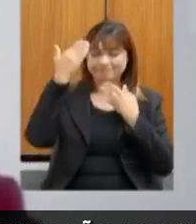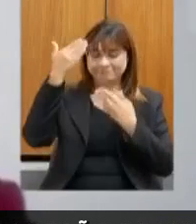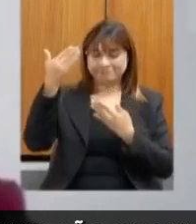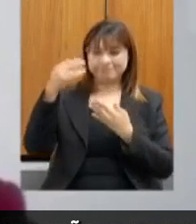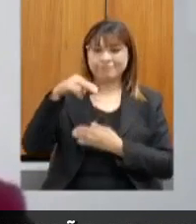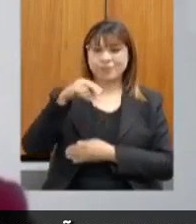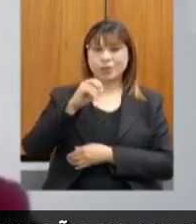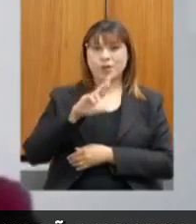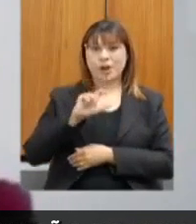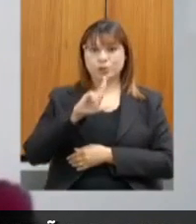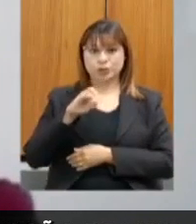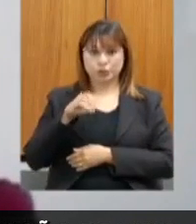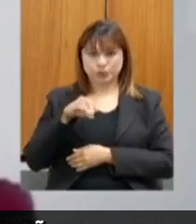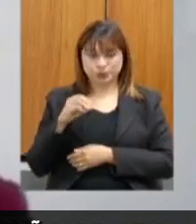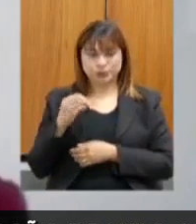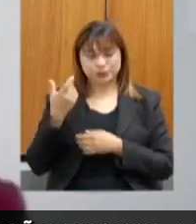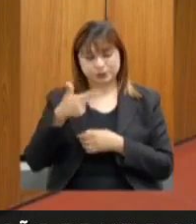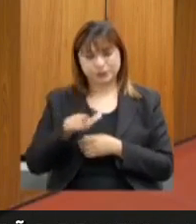Noraldino, mais uma vez.